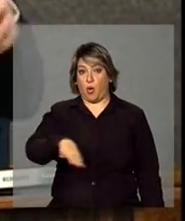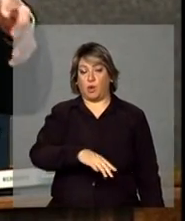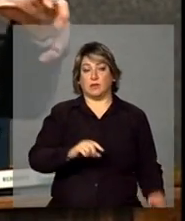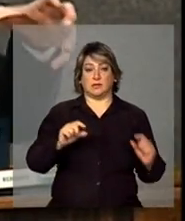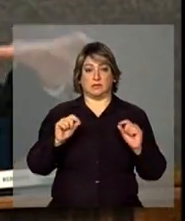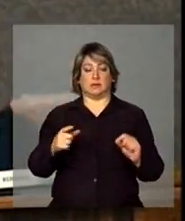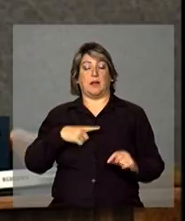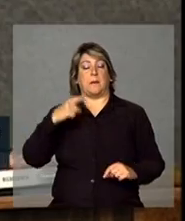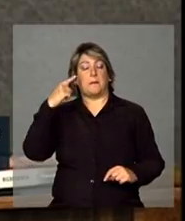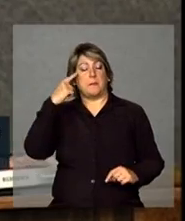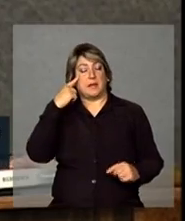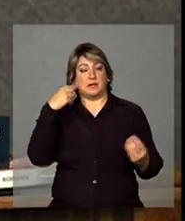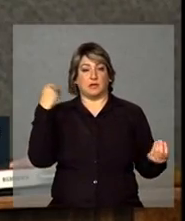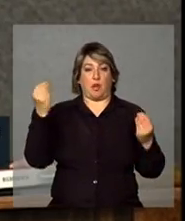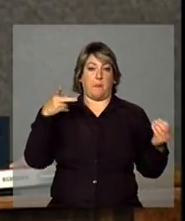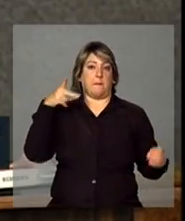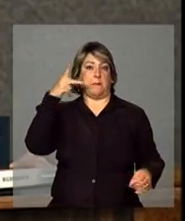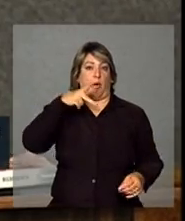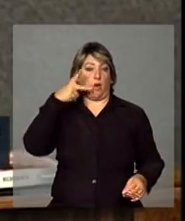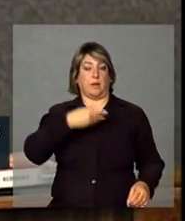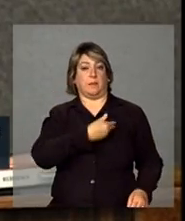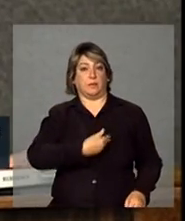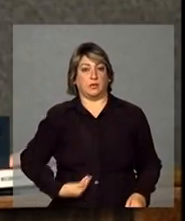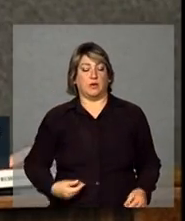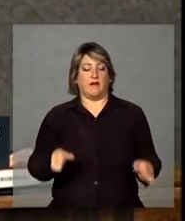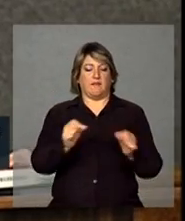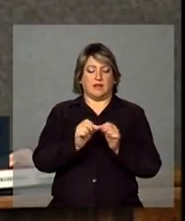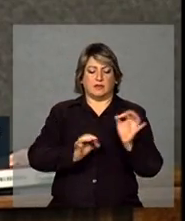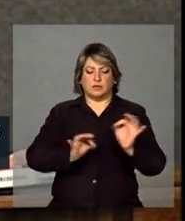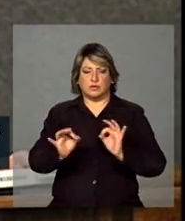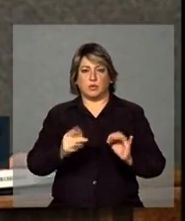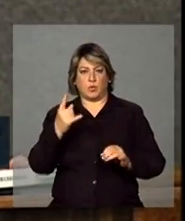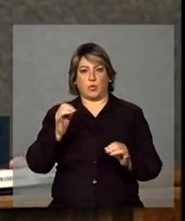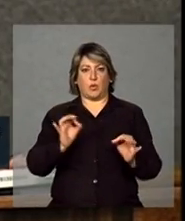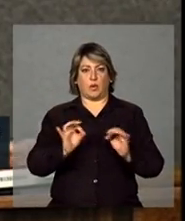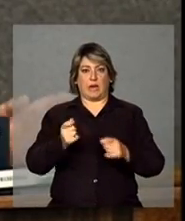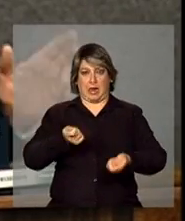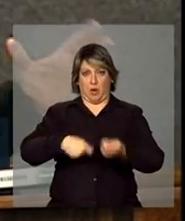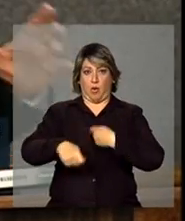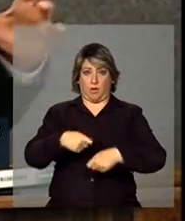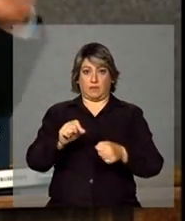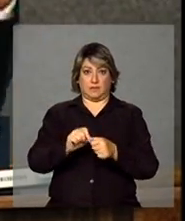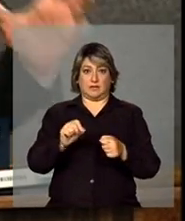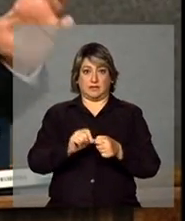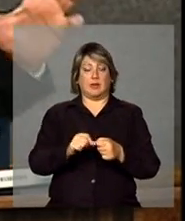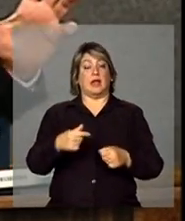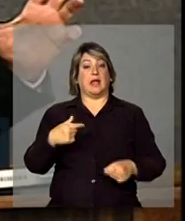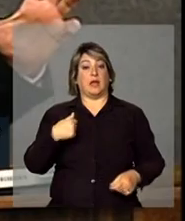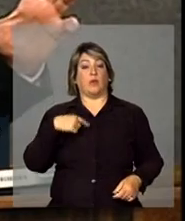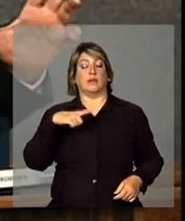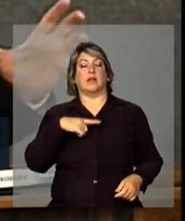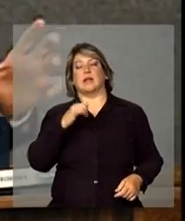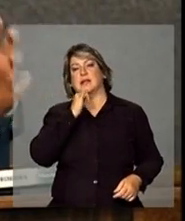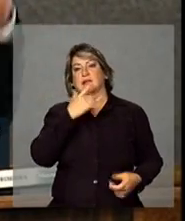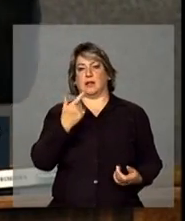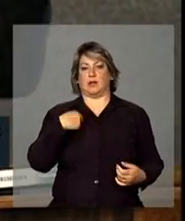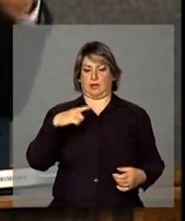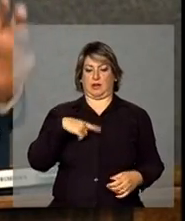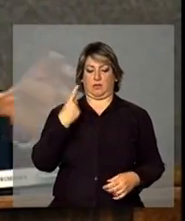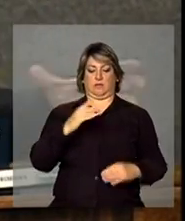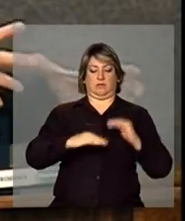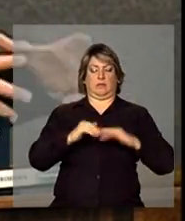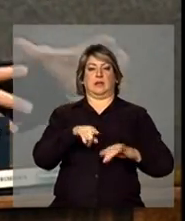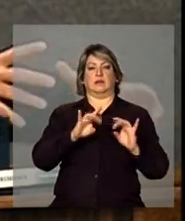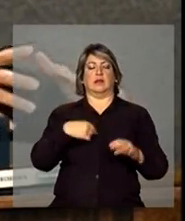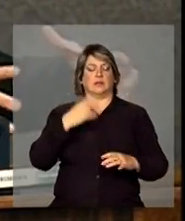estão pensando políticas públicas ou até montando um negócio, a pessoa pende, eu tenho essa especialidade, sei lá, sou um